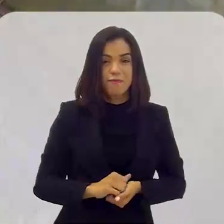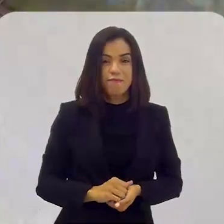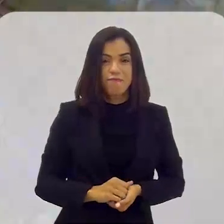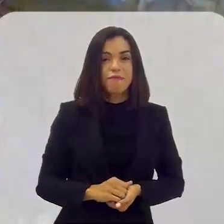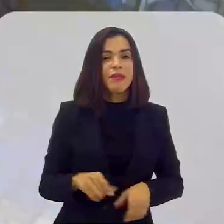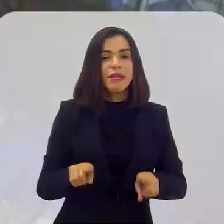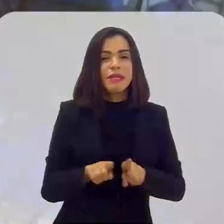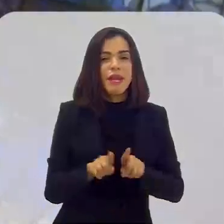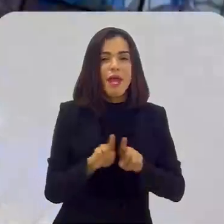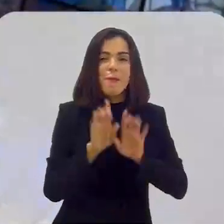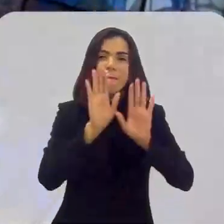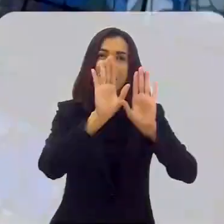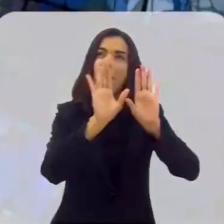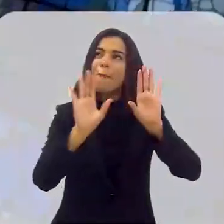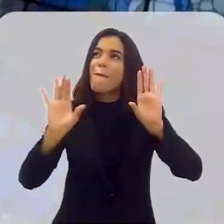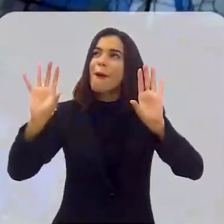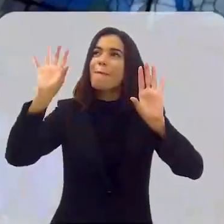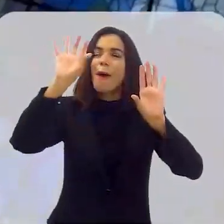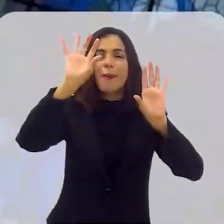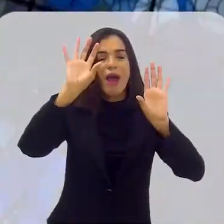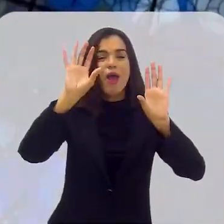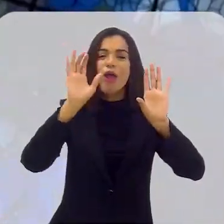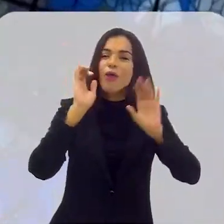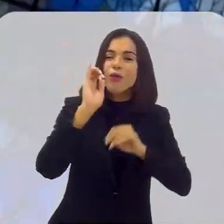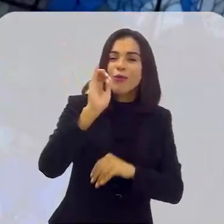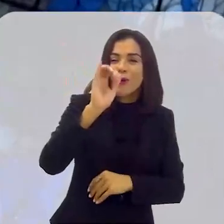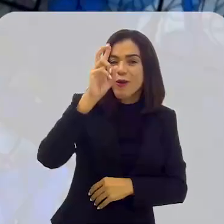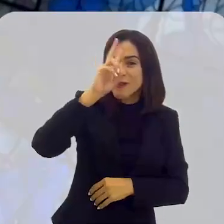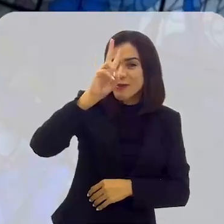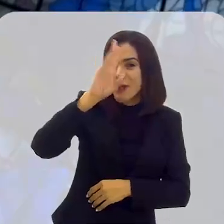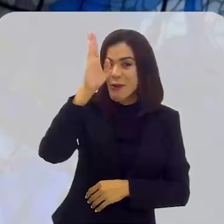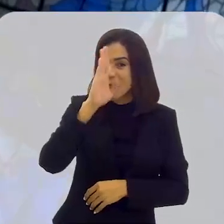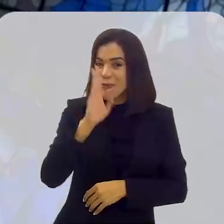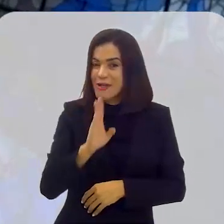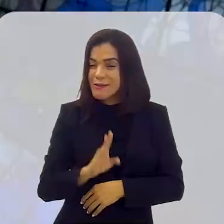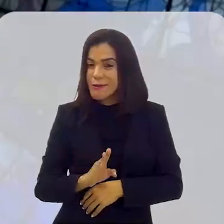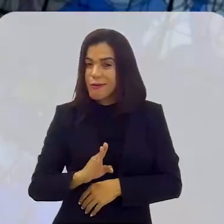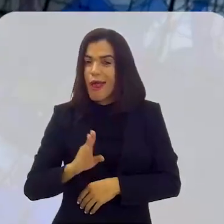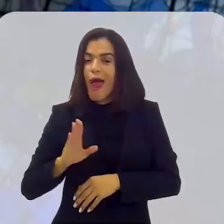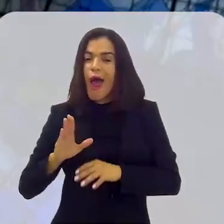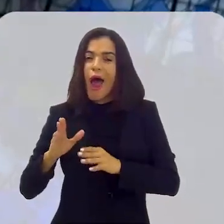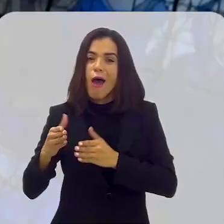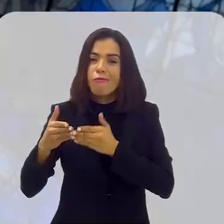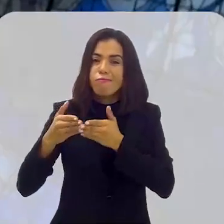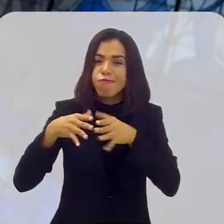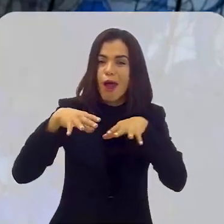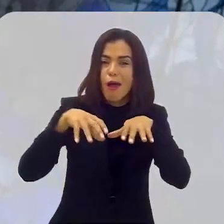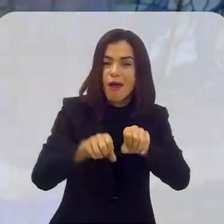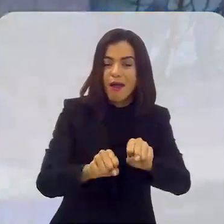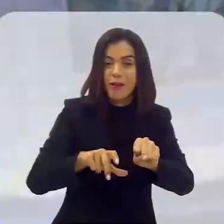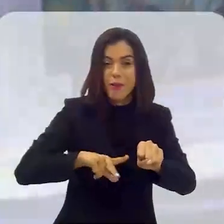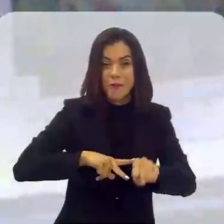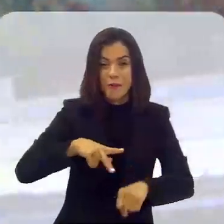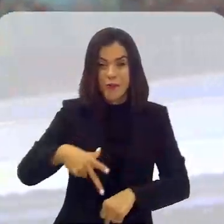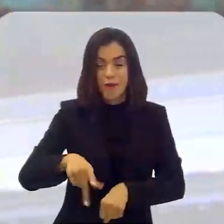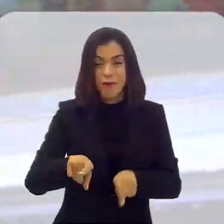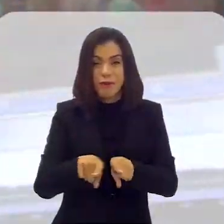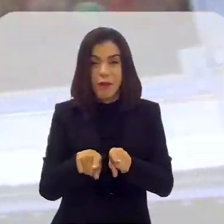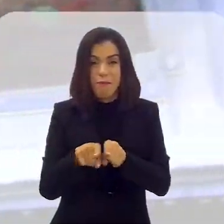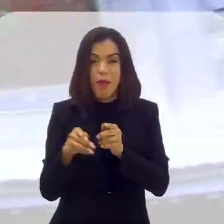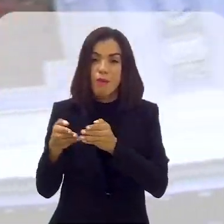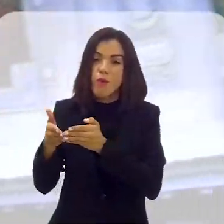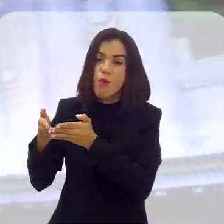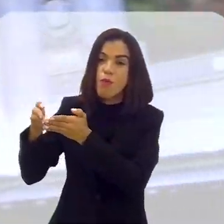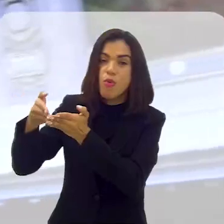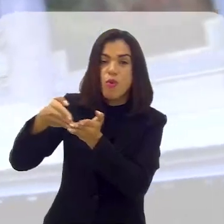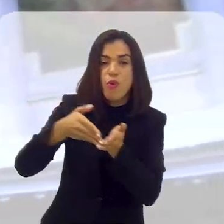e a cúpula é composta por oito painéis que contam a história do nosso país, a chegada dos portugueses, a expulsão dos